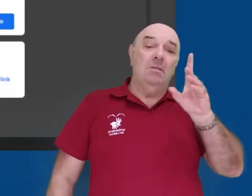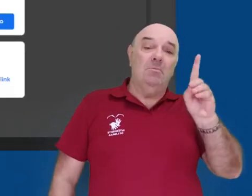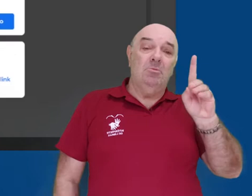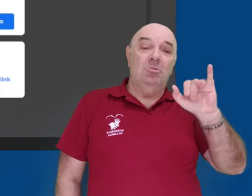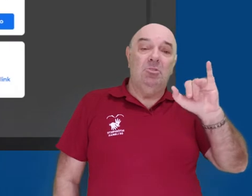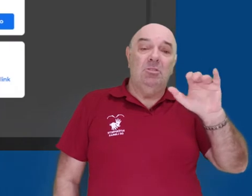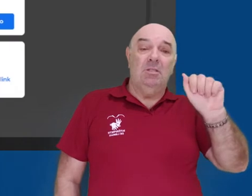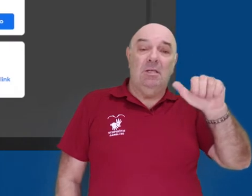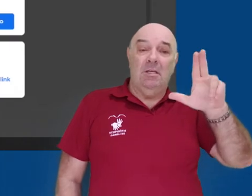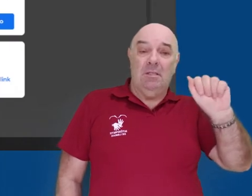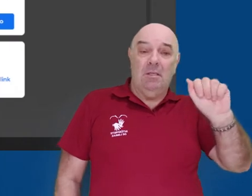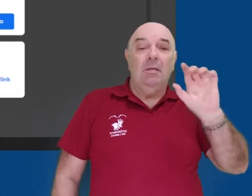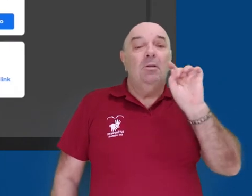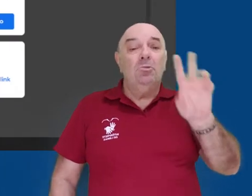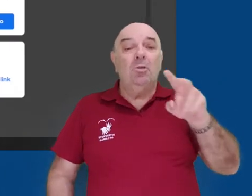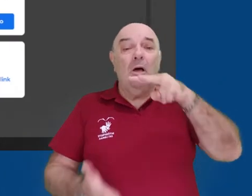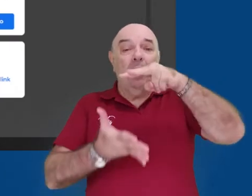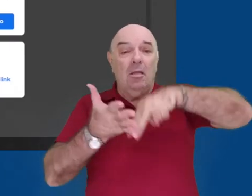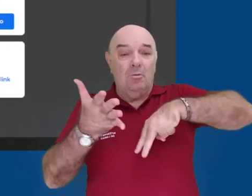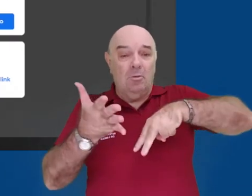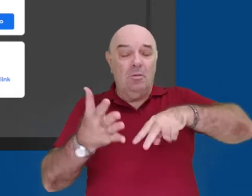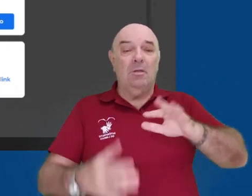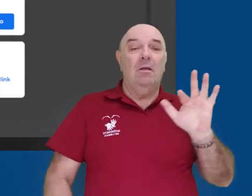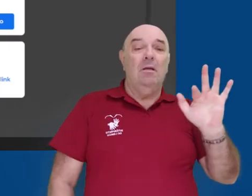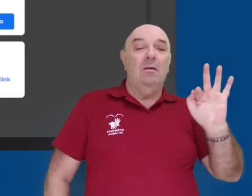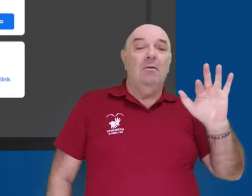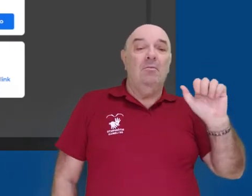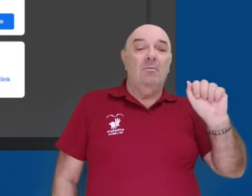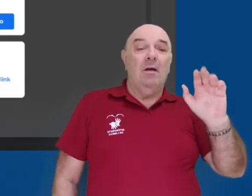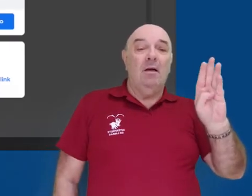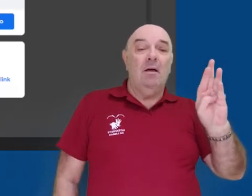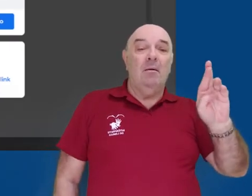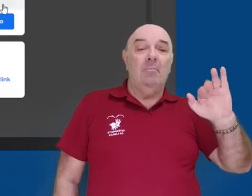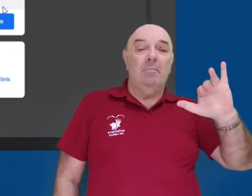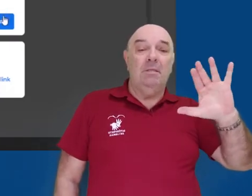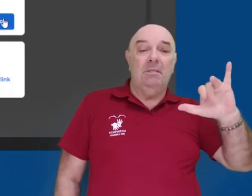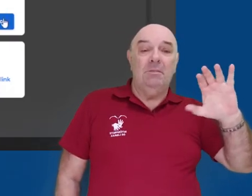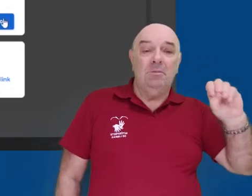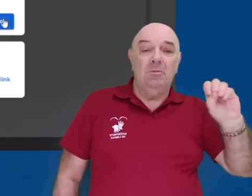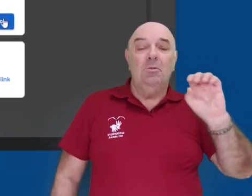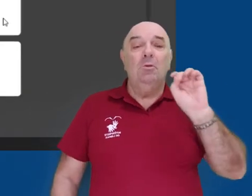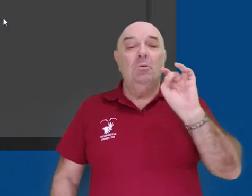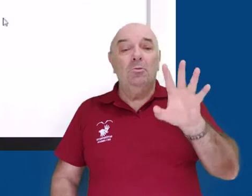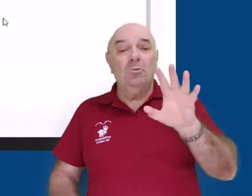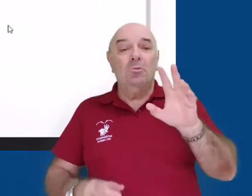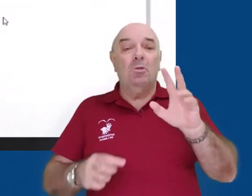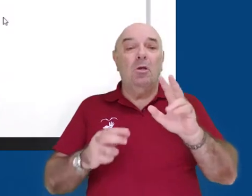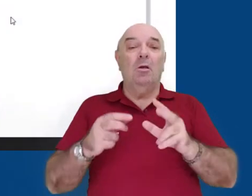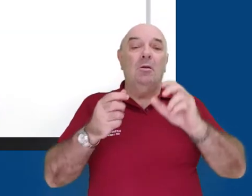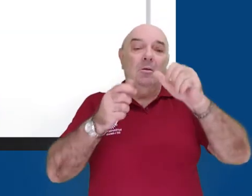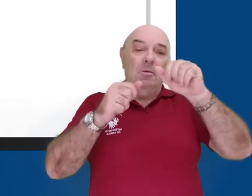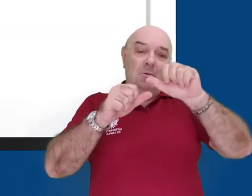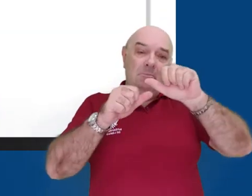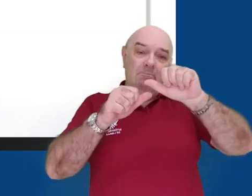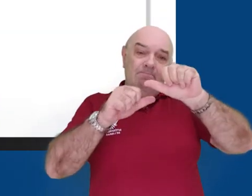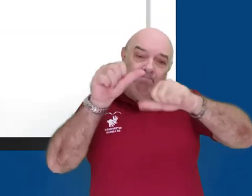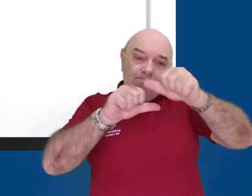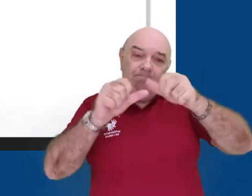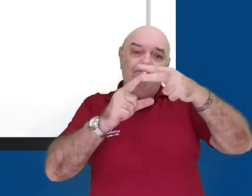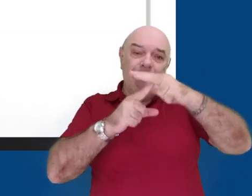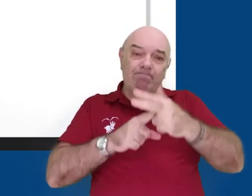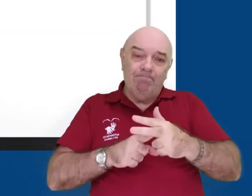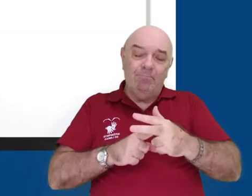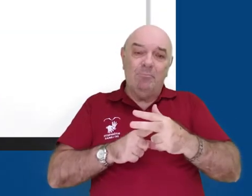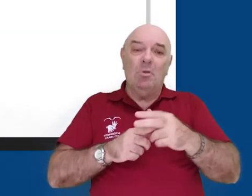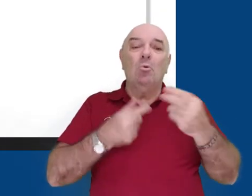está com permissão de leitor e o Fabrício com permissão de editor. Vamos lá no Drive do Fabrício ver como ele